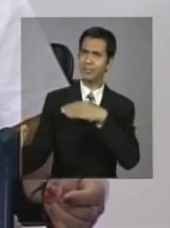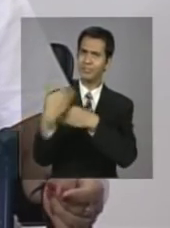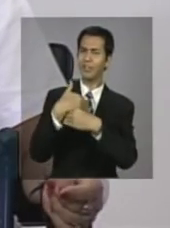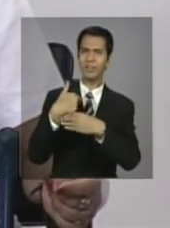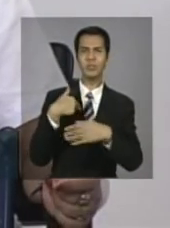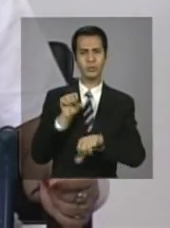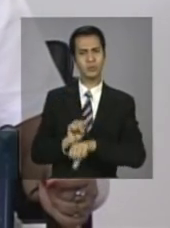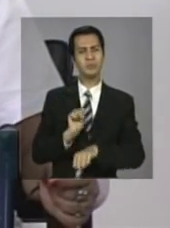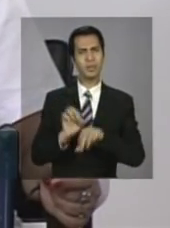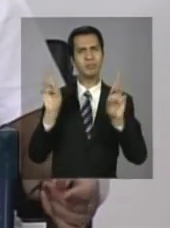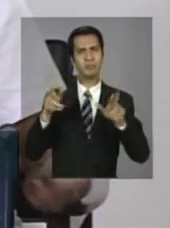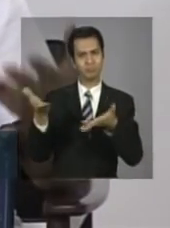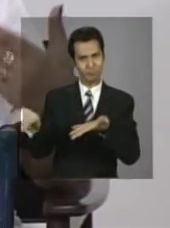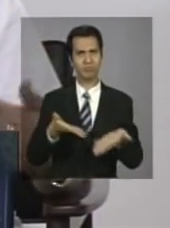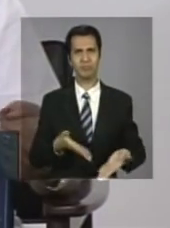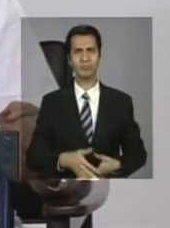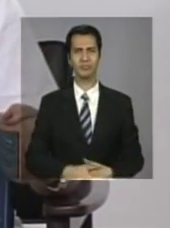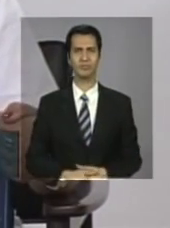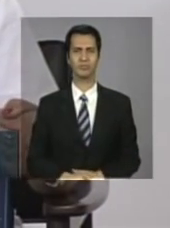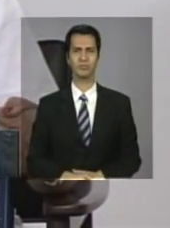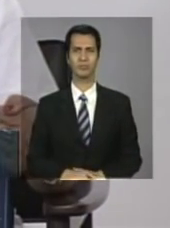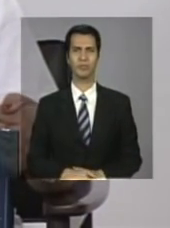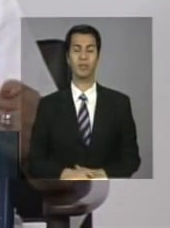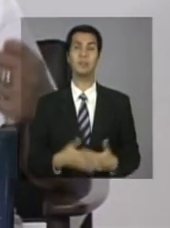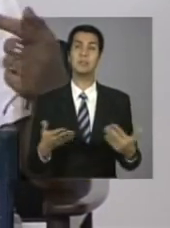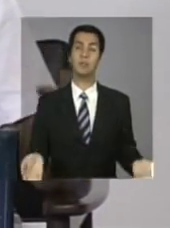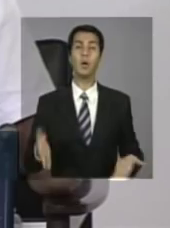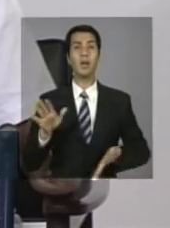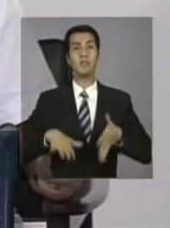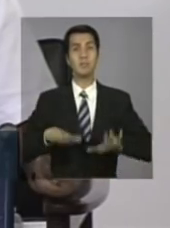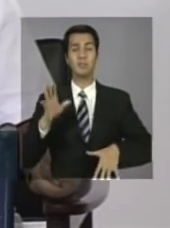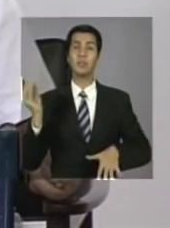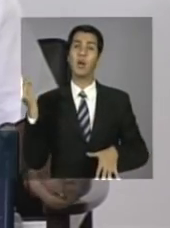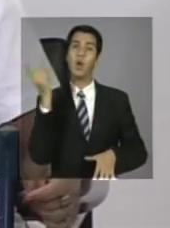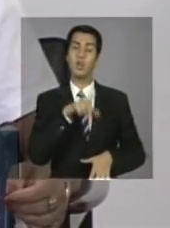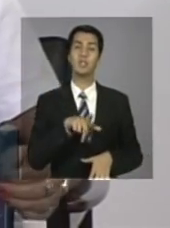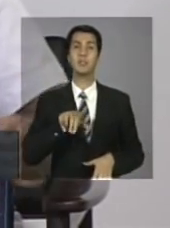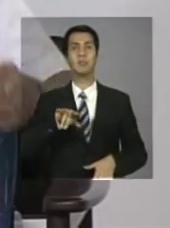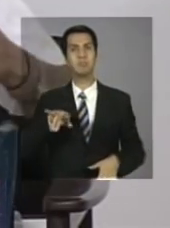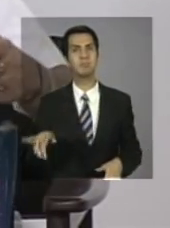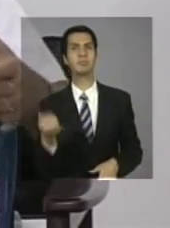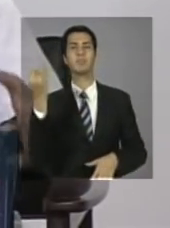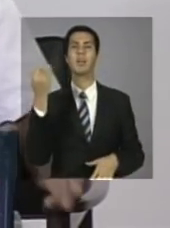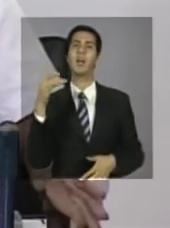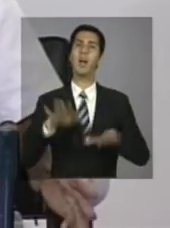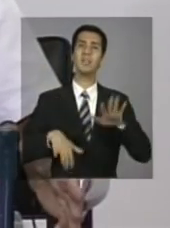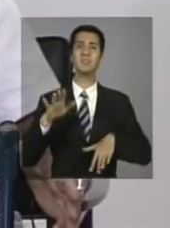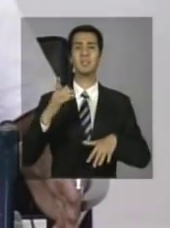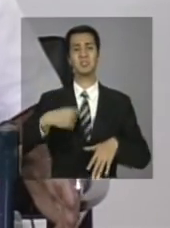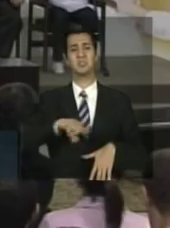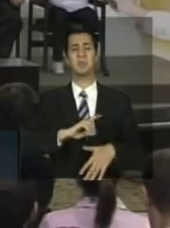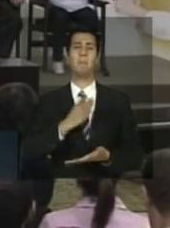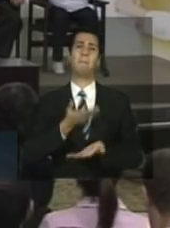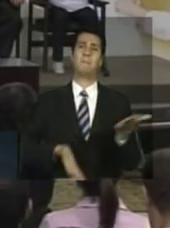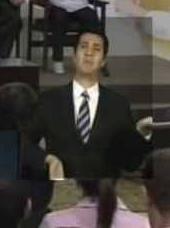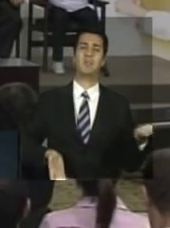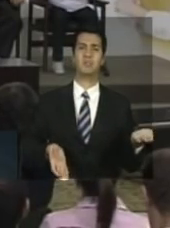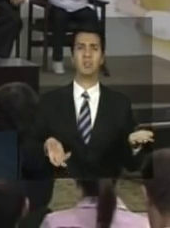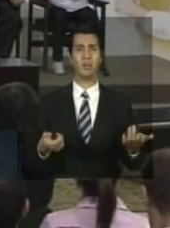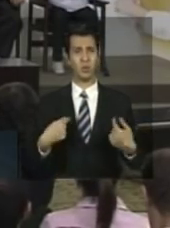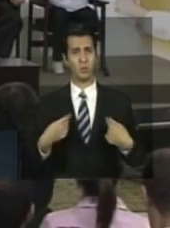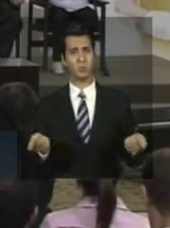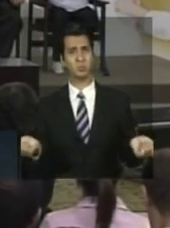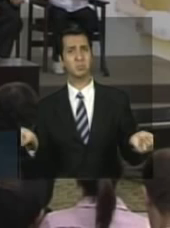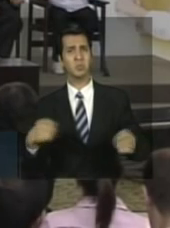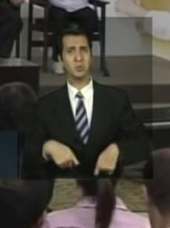Quer dizer, as chances, elas vêm até a gente, mas muitas vezes a gente deixa escapar. Quer dizer, eu